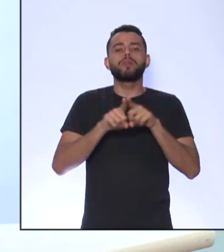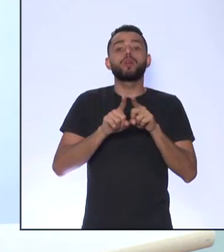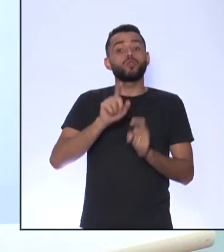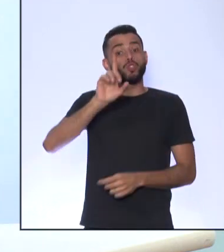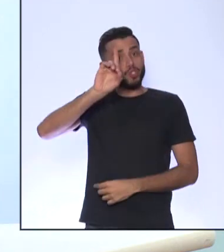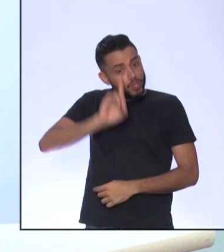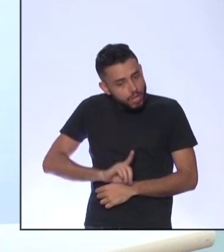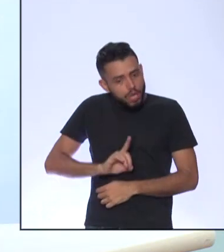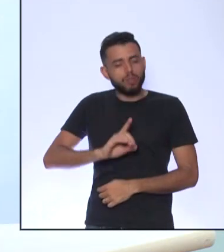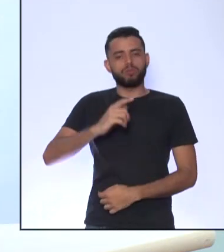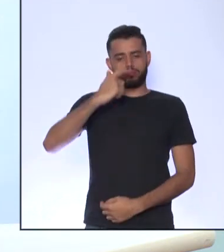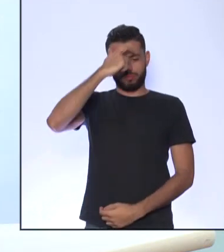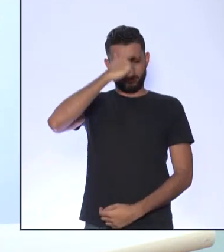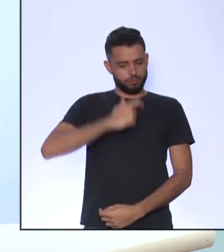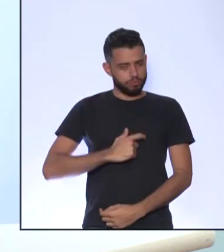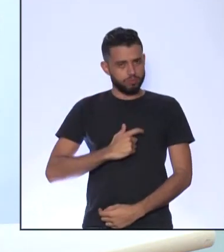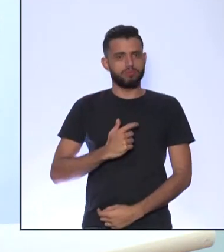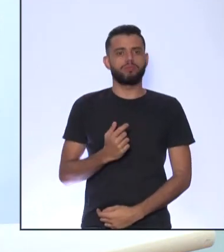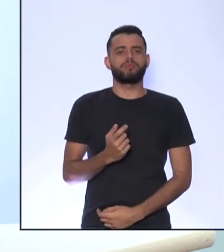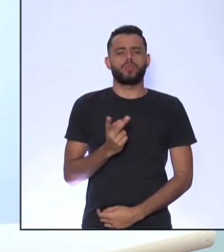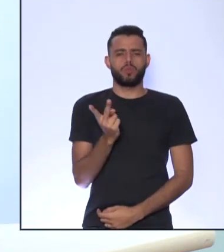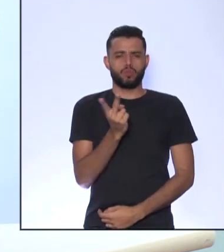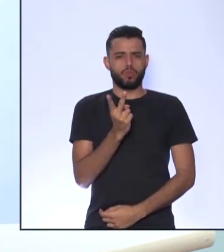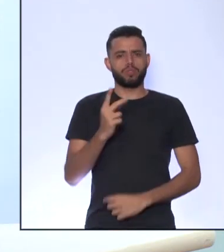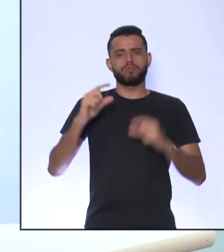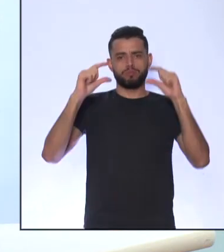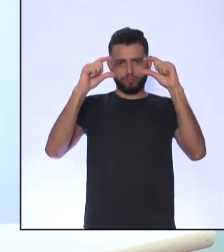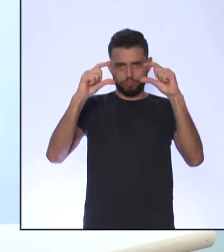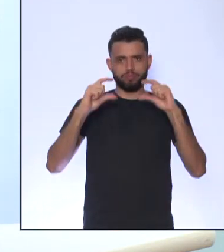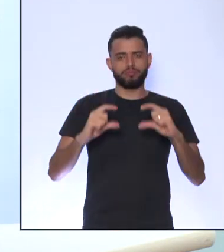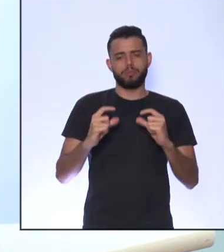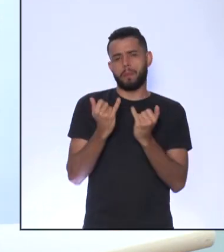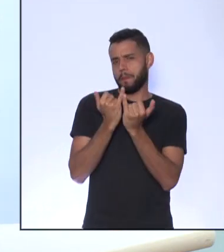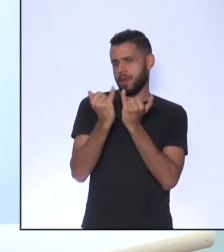homem Os dois textos apresentam isso, sim, como semelhança